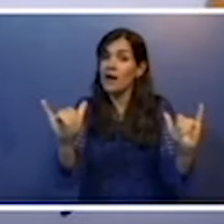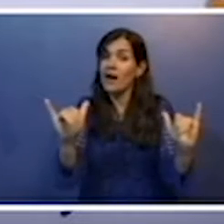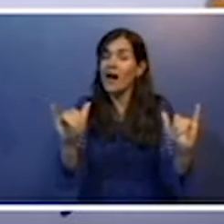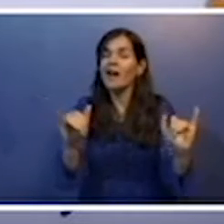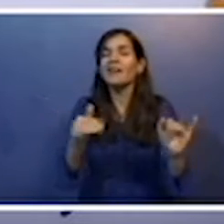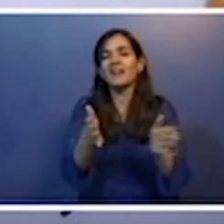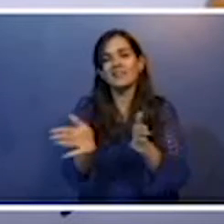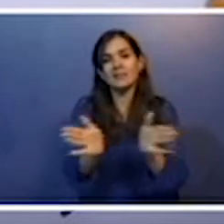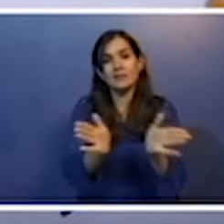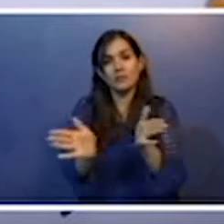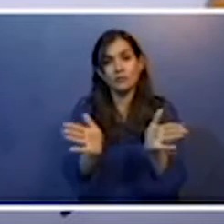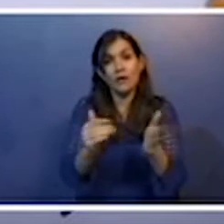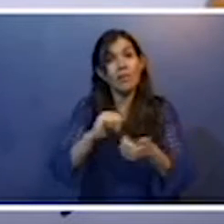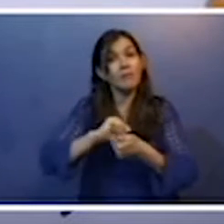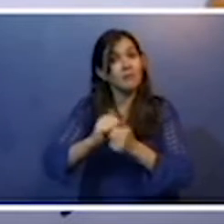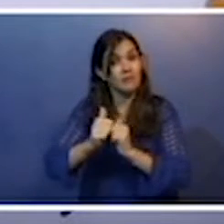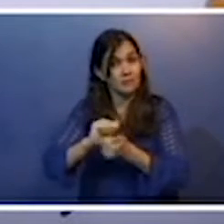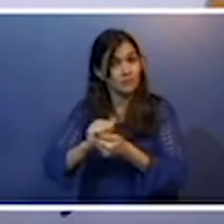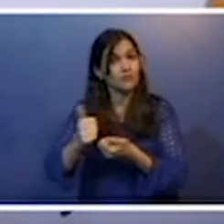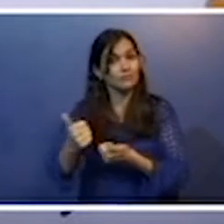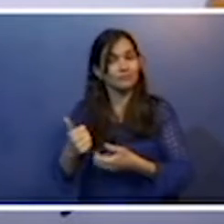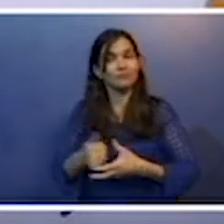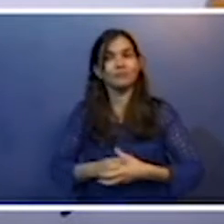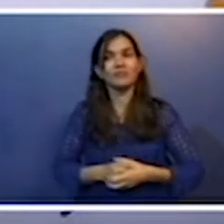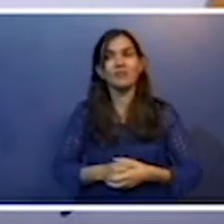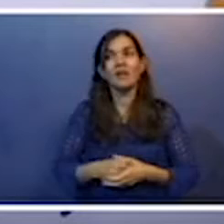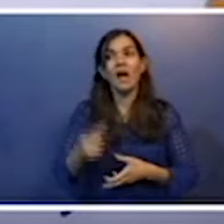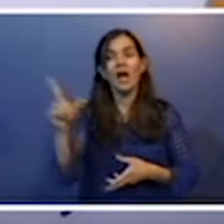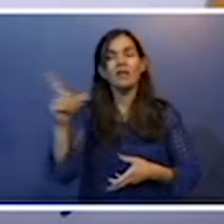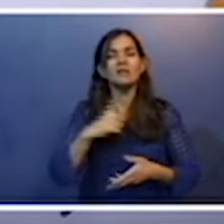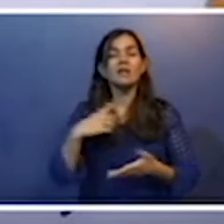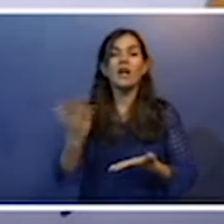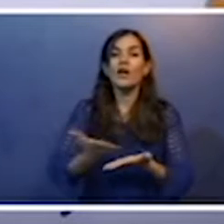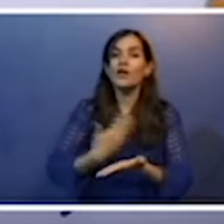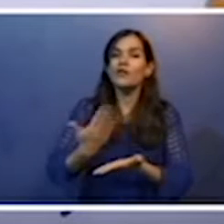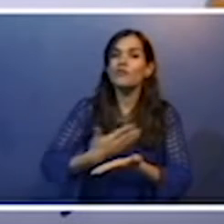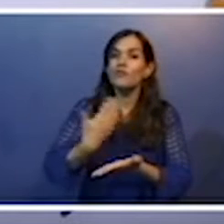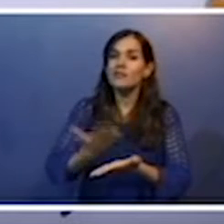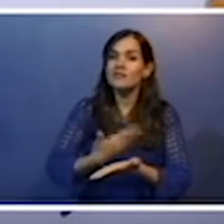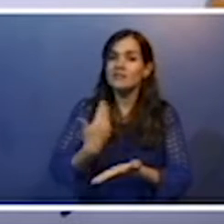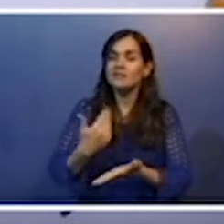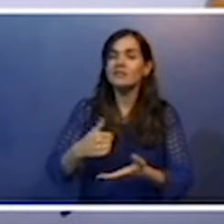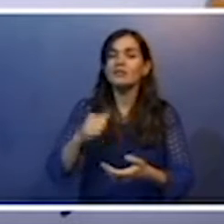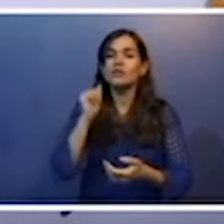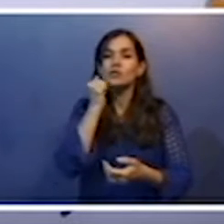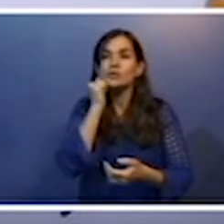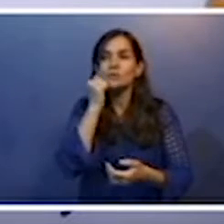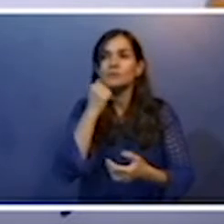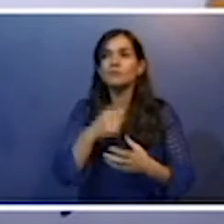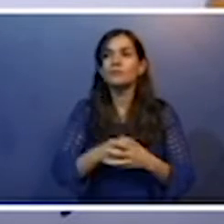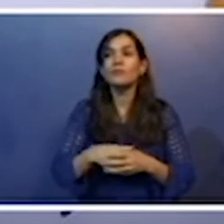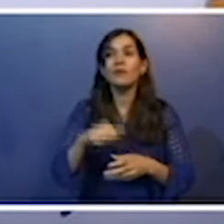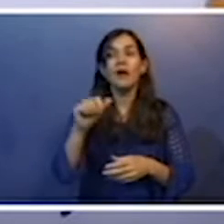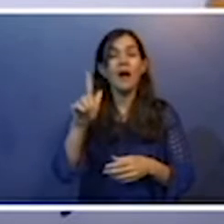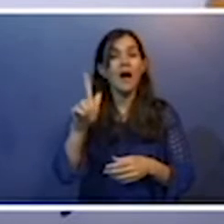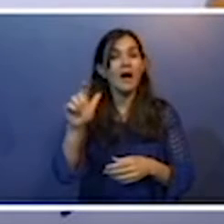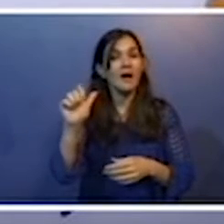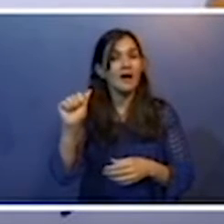acessível. Então, ali nós temos as revistas de divulgação científicas. Temos a Galileu,